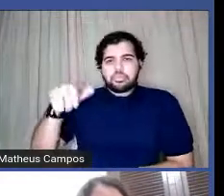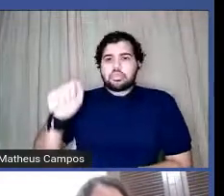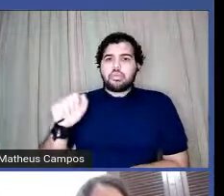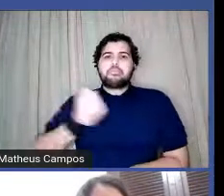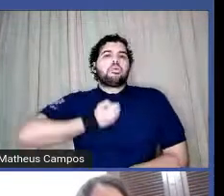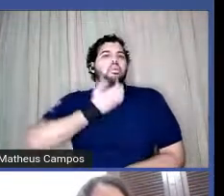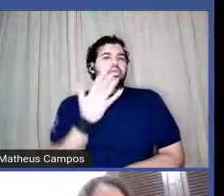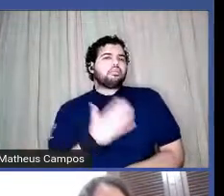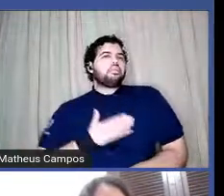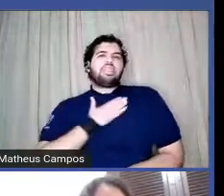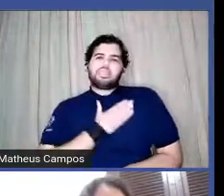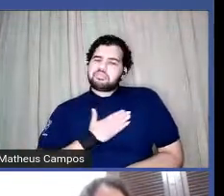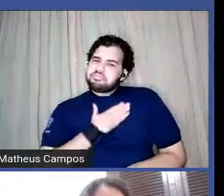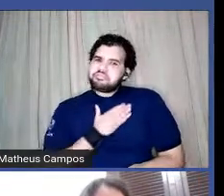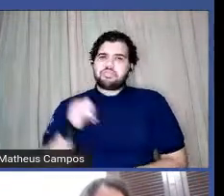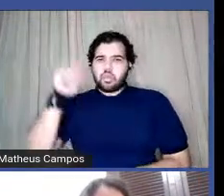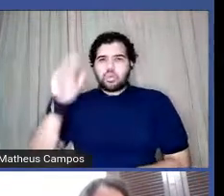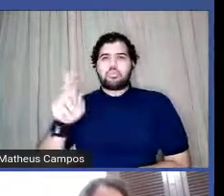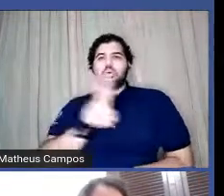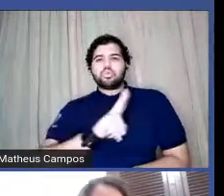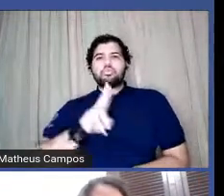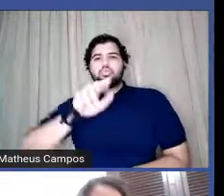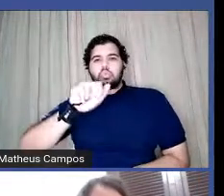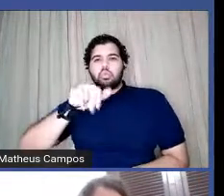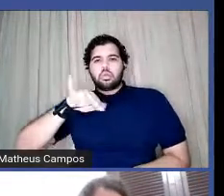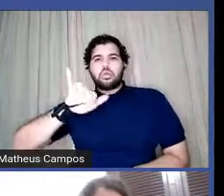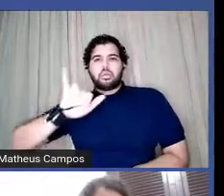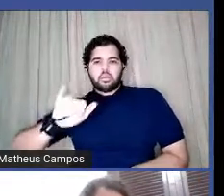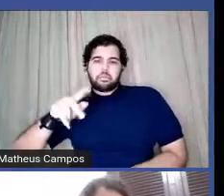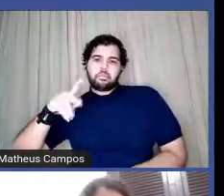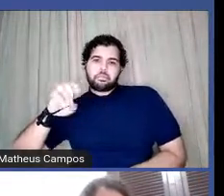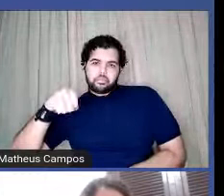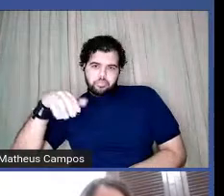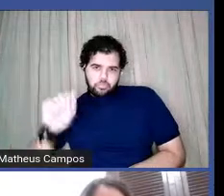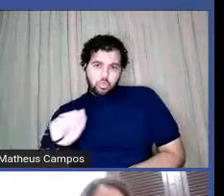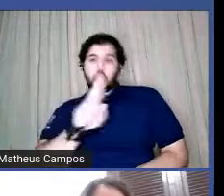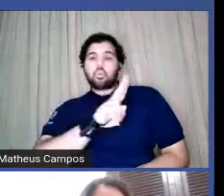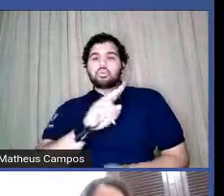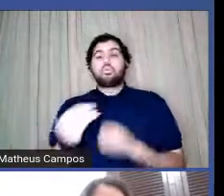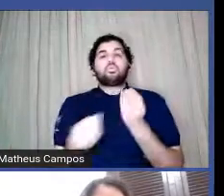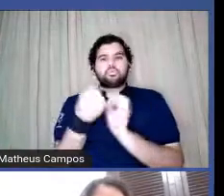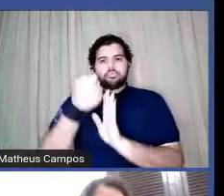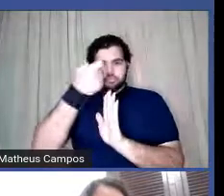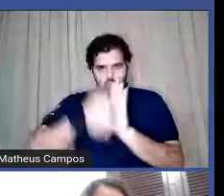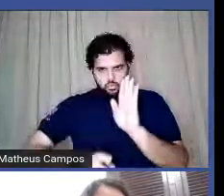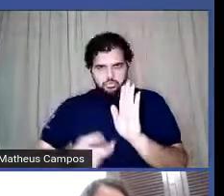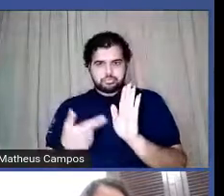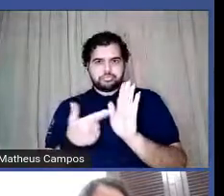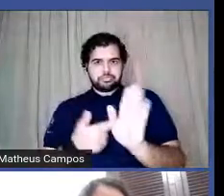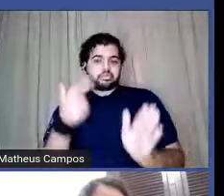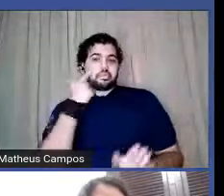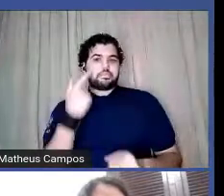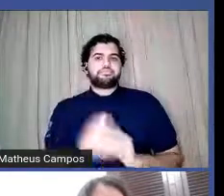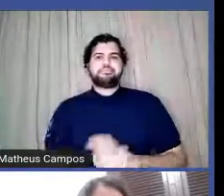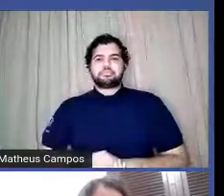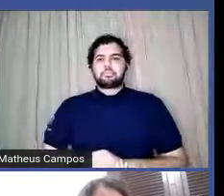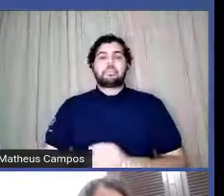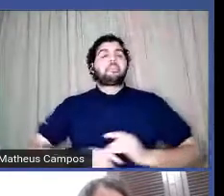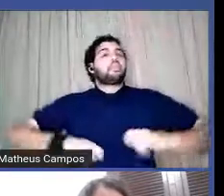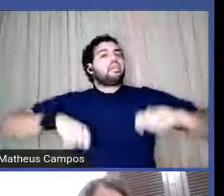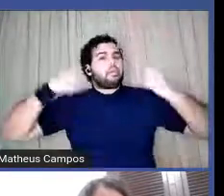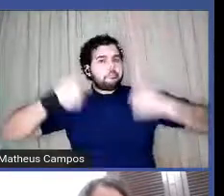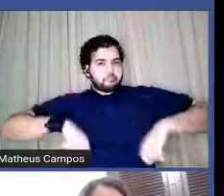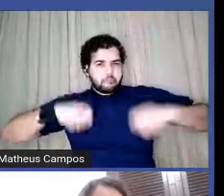dela que eu gosto mais, que é o antepoema, que diz o seguinte, é preciso rasurar o